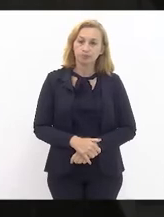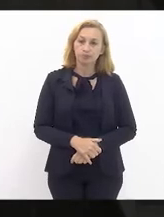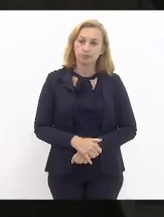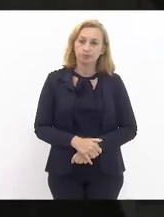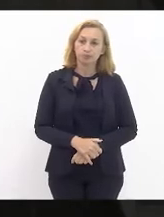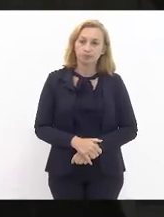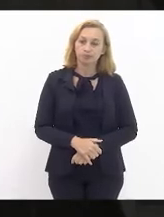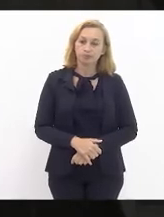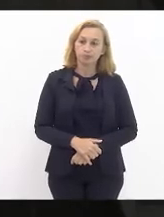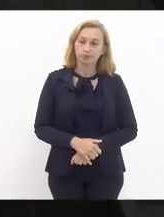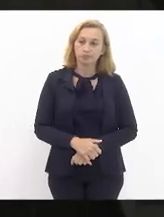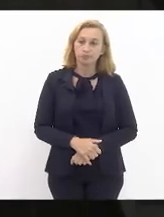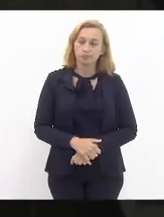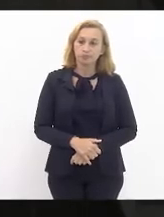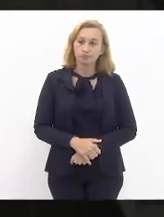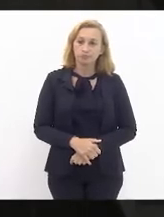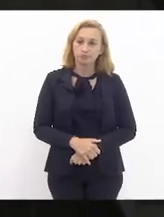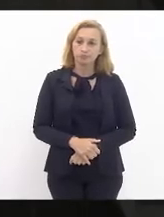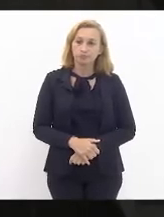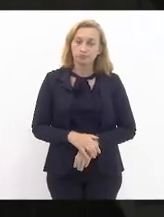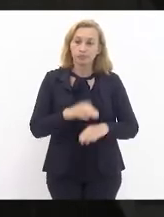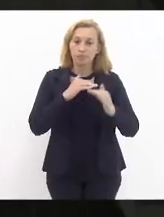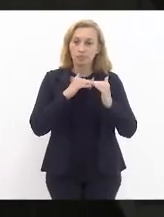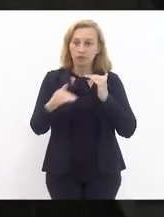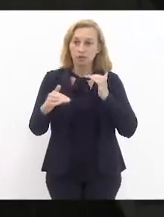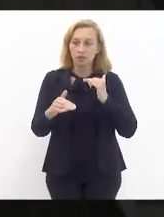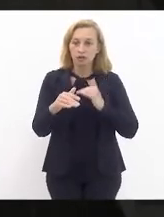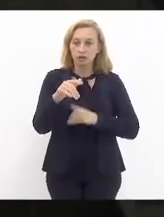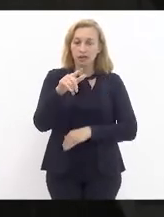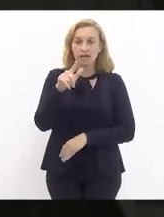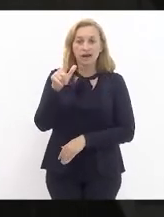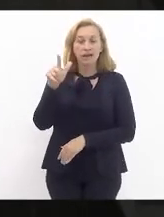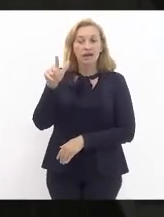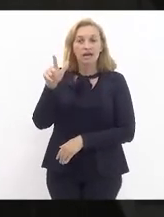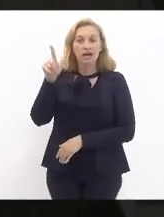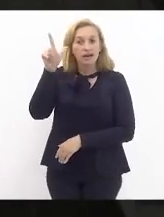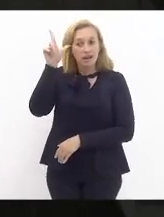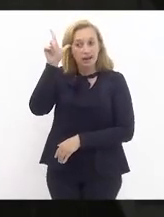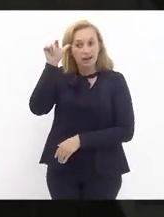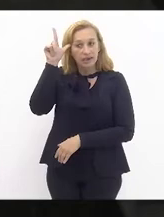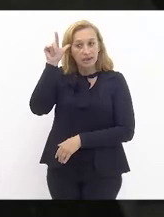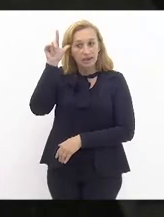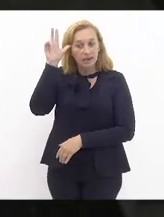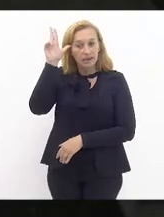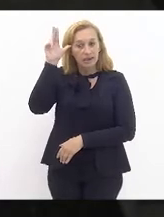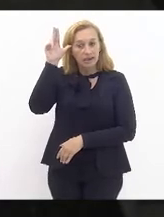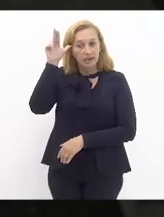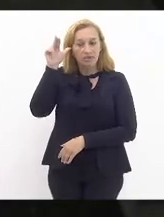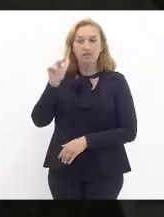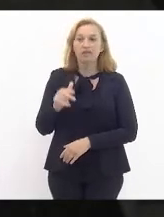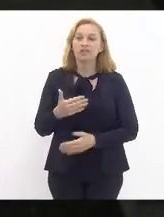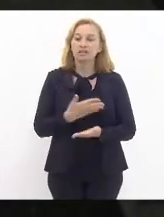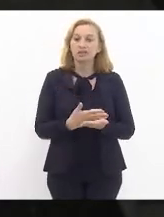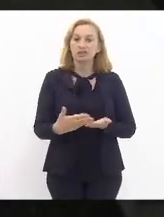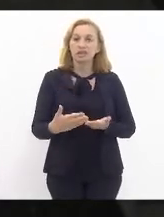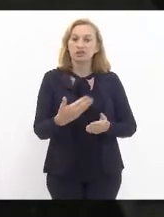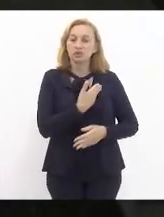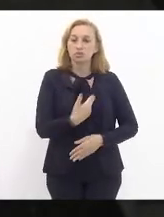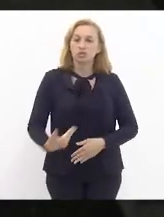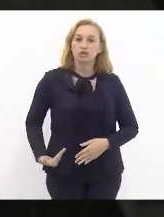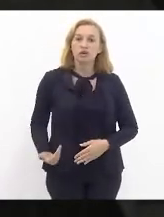A estação do metrô da Gávea, iniciada no governo Cabral,